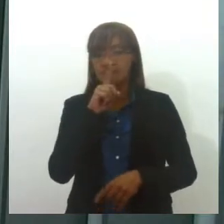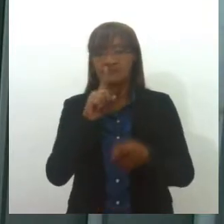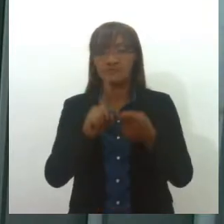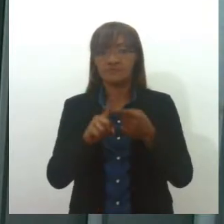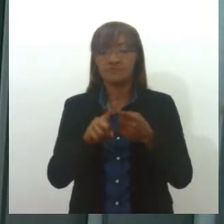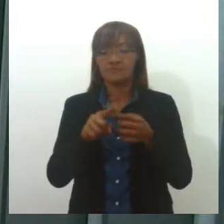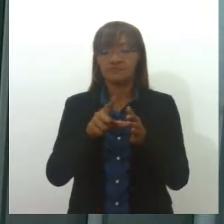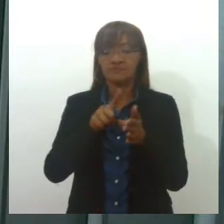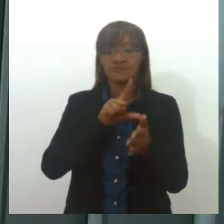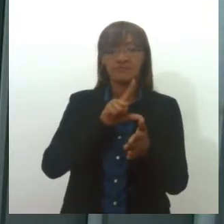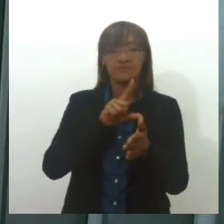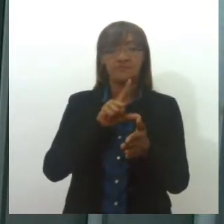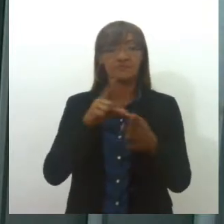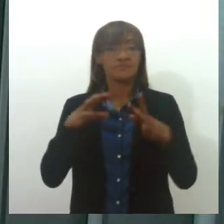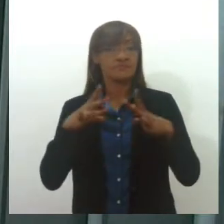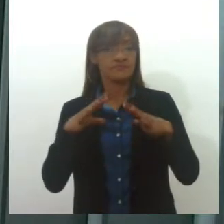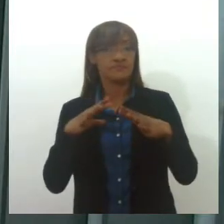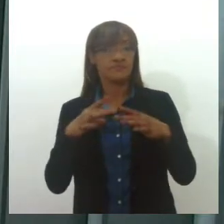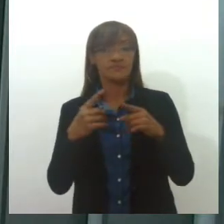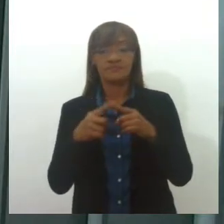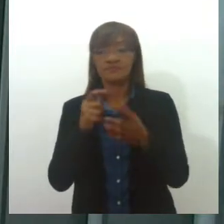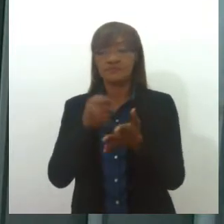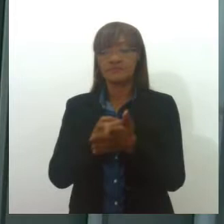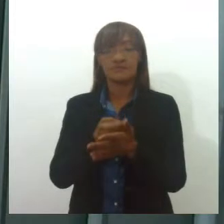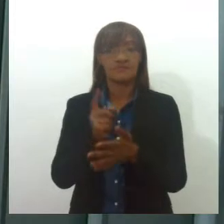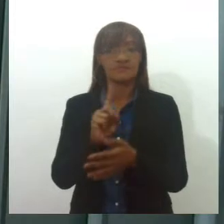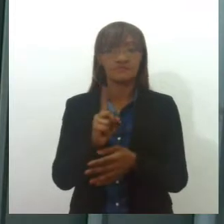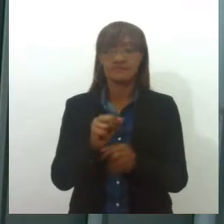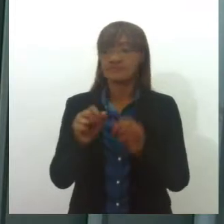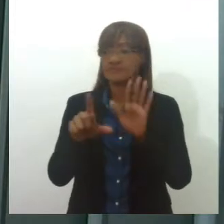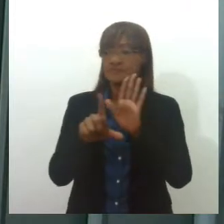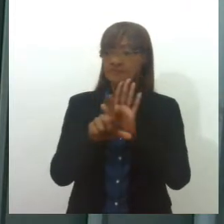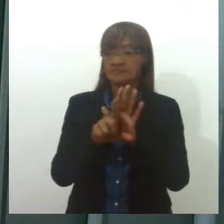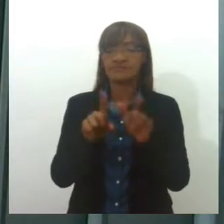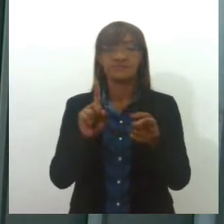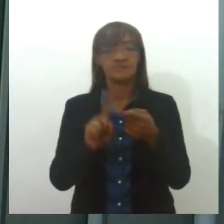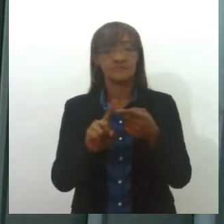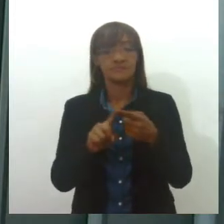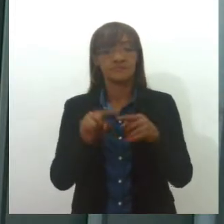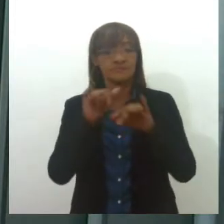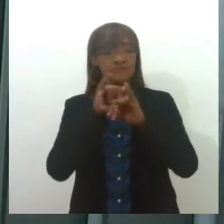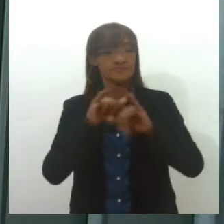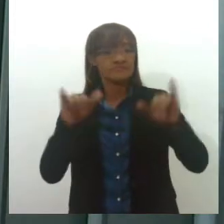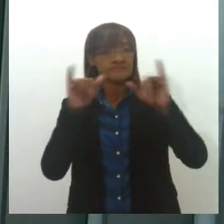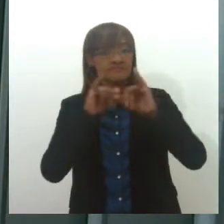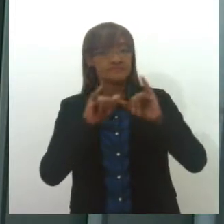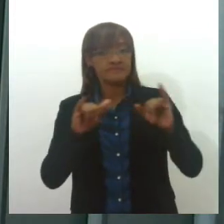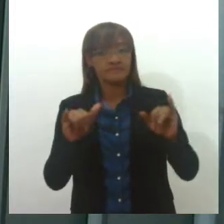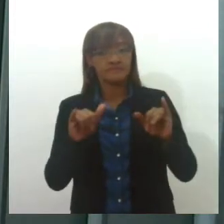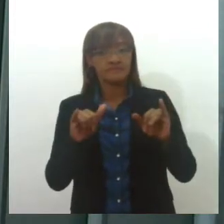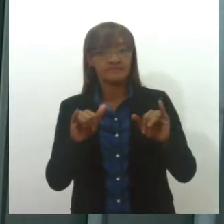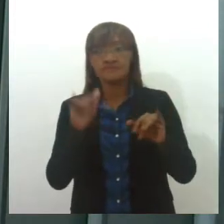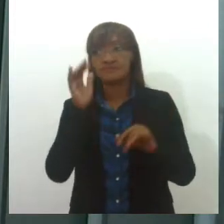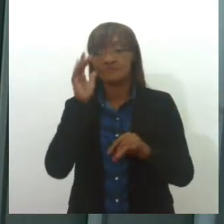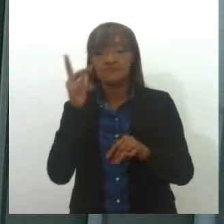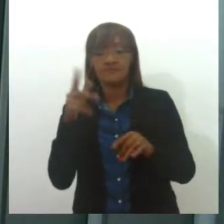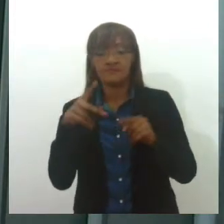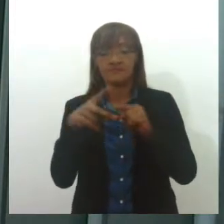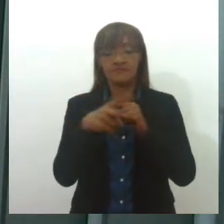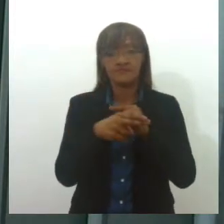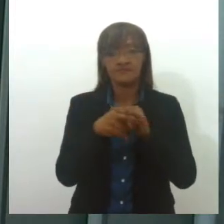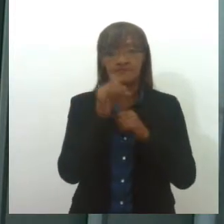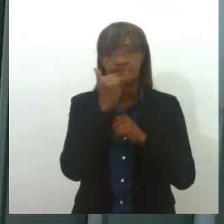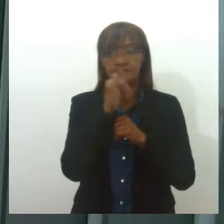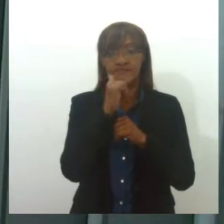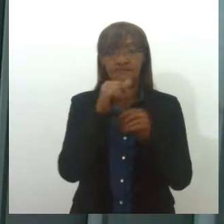feriado, por falta de pagamento. A legislação determina ainda que, para que haja o corte, o consumidor precisa ser